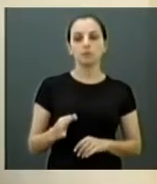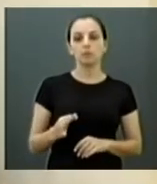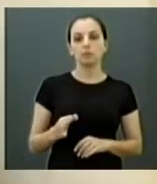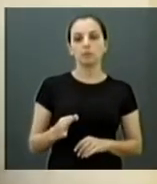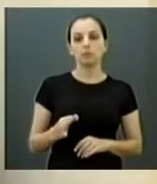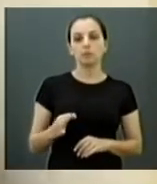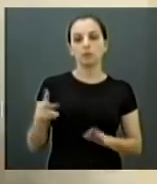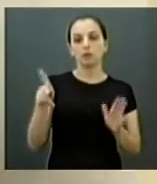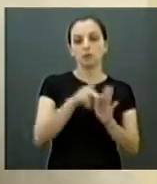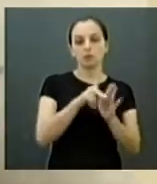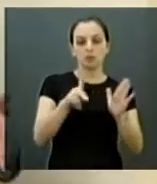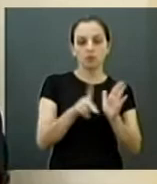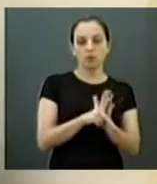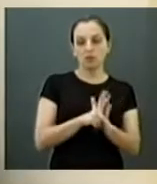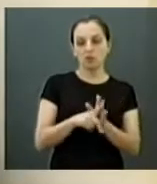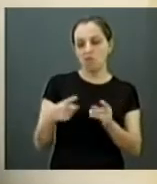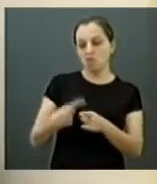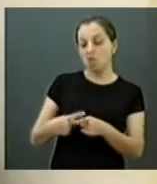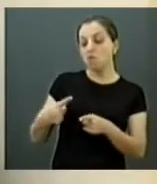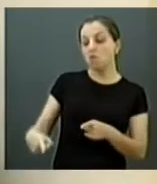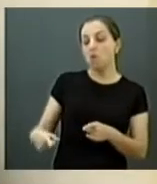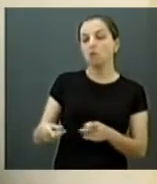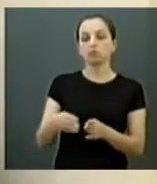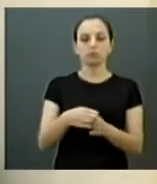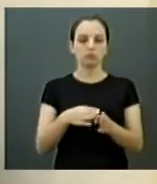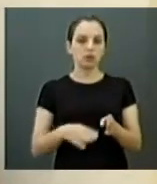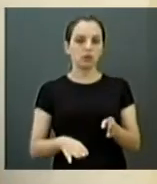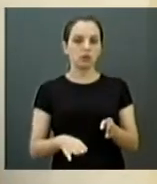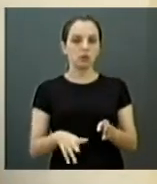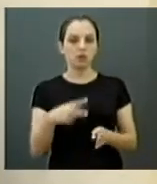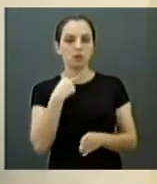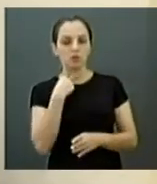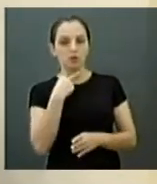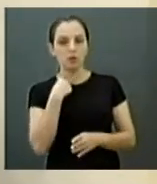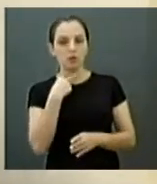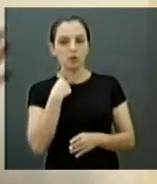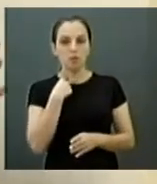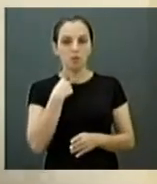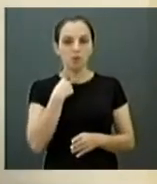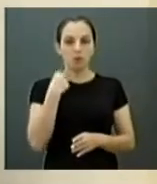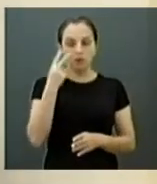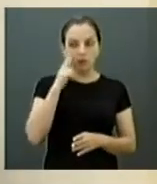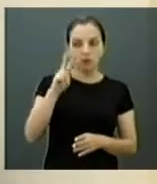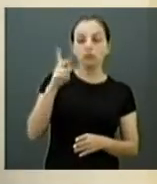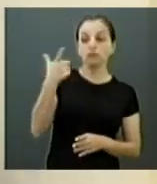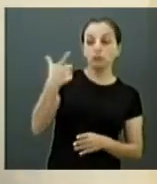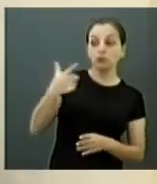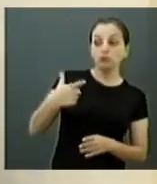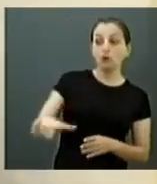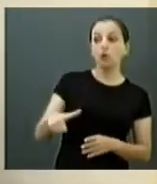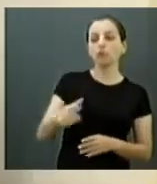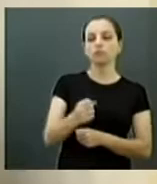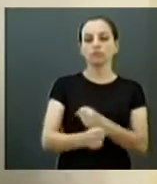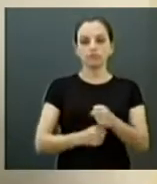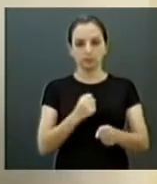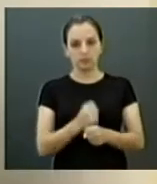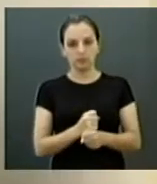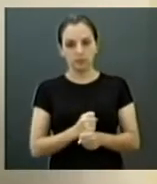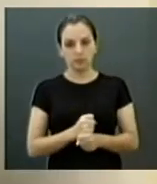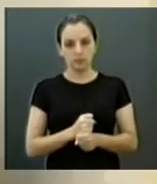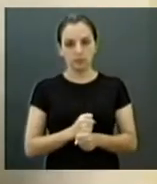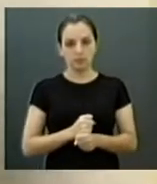Esse projeto, se for rejeitado pela casa, não pode ser apreciado novamente esse ano. Pode?